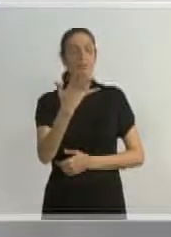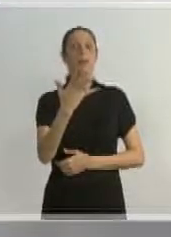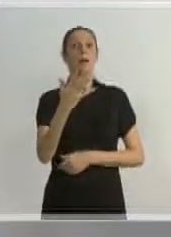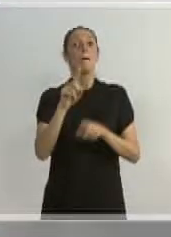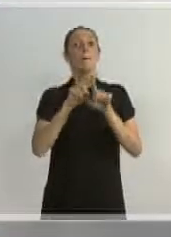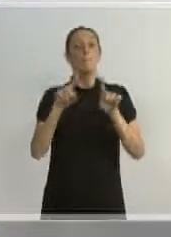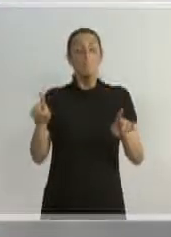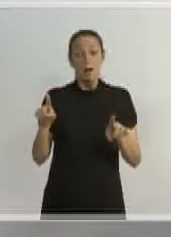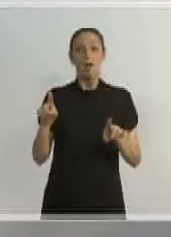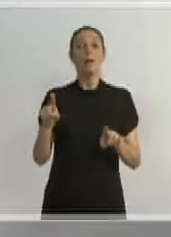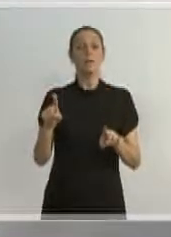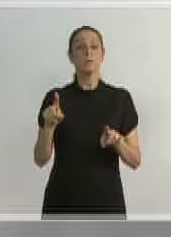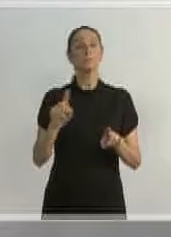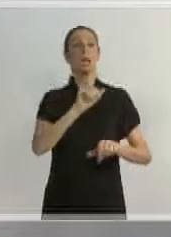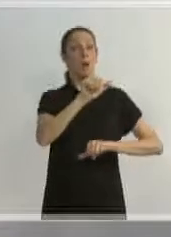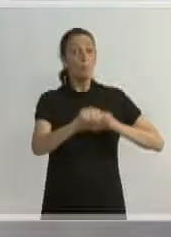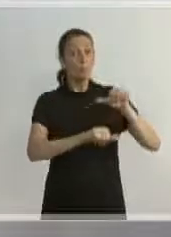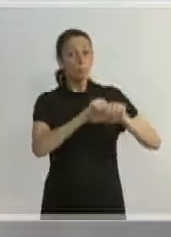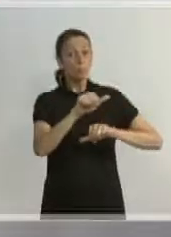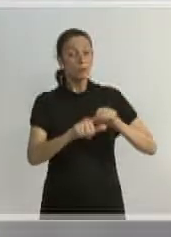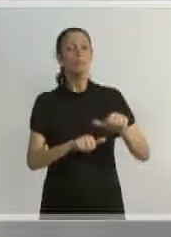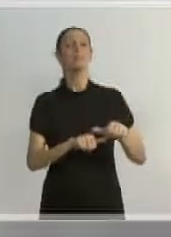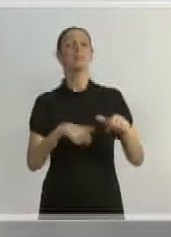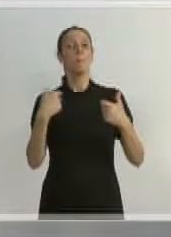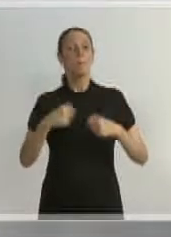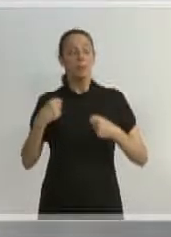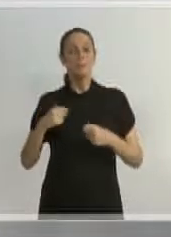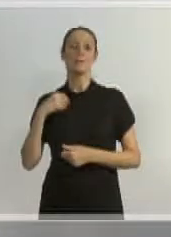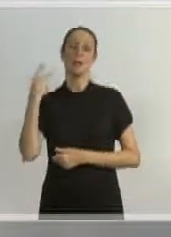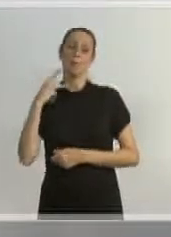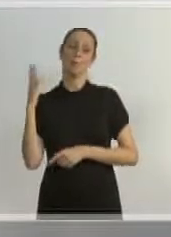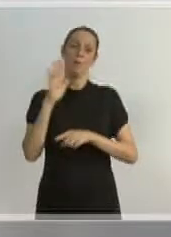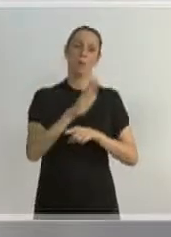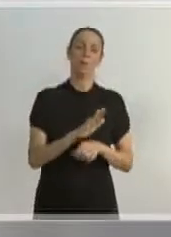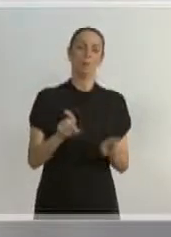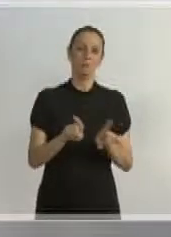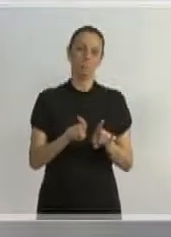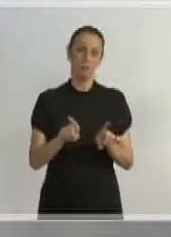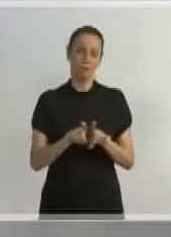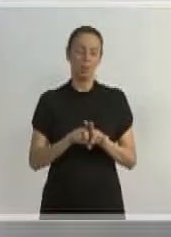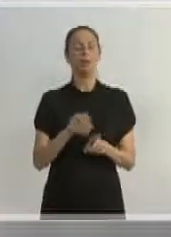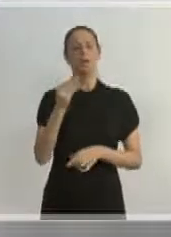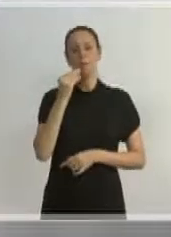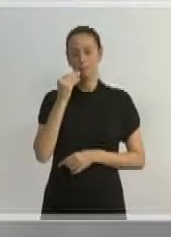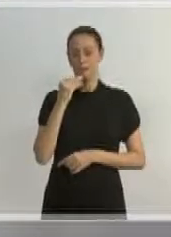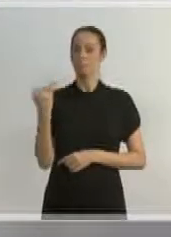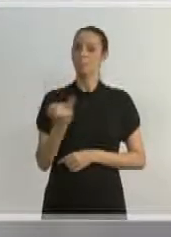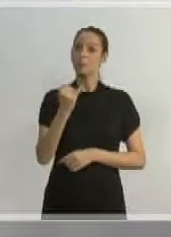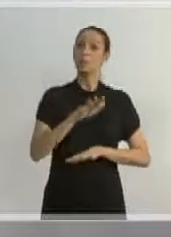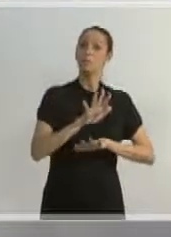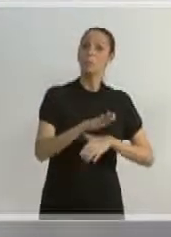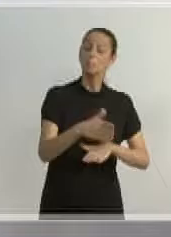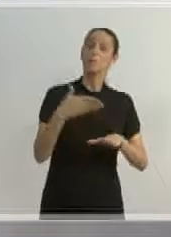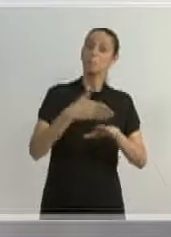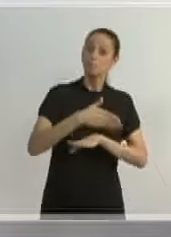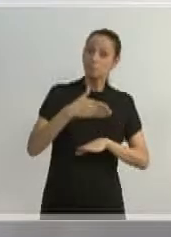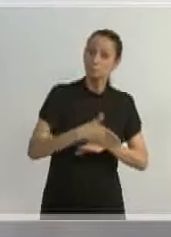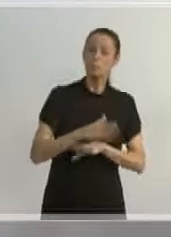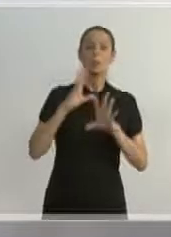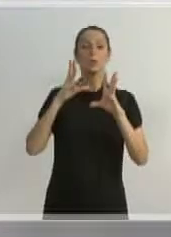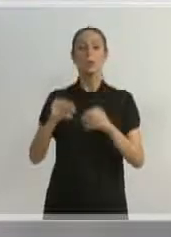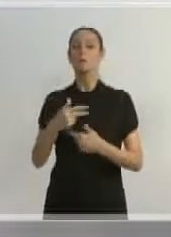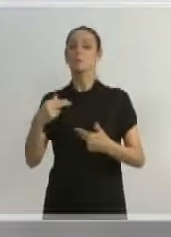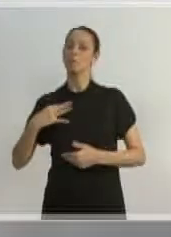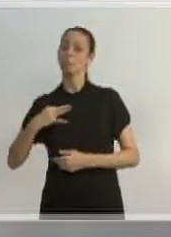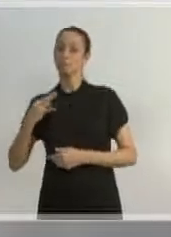não acredito em modificação e transformação fora do cenário da política. É importante, sim, participarmos de todos os movimentos, de todas as questões voluntárias,